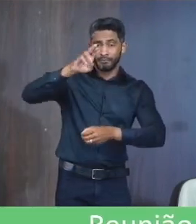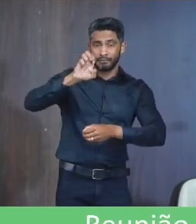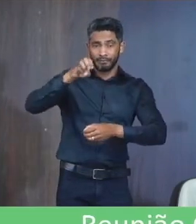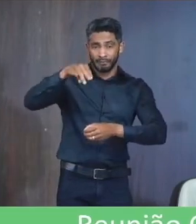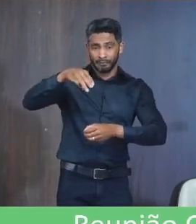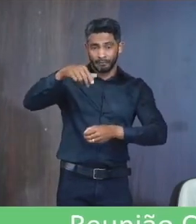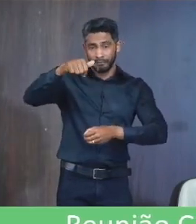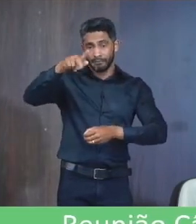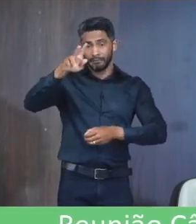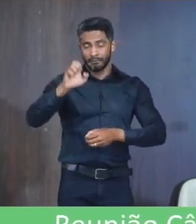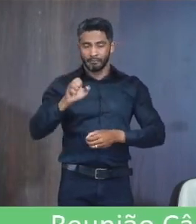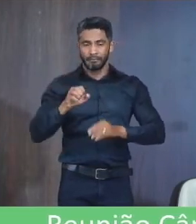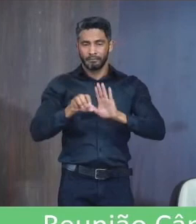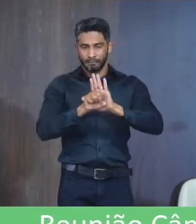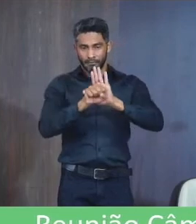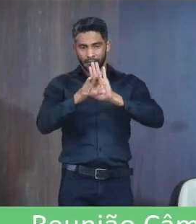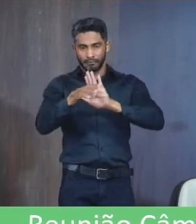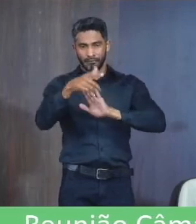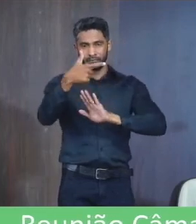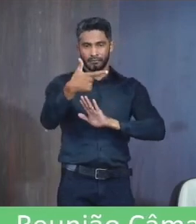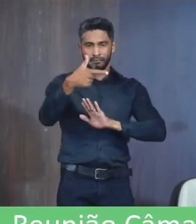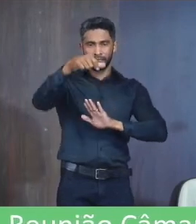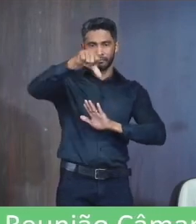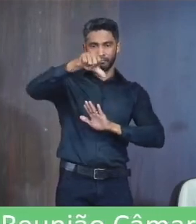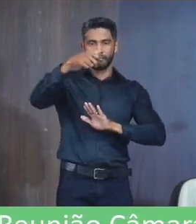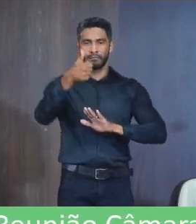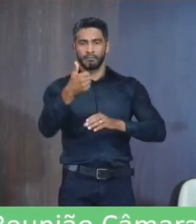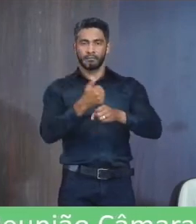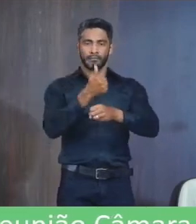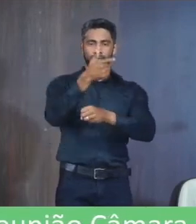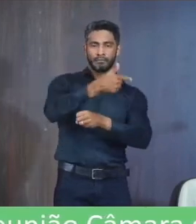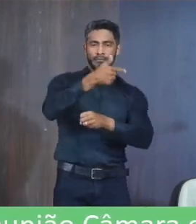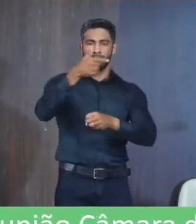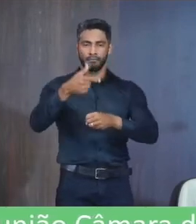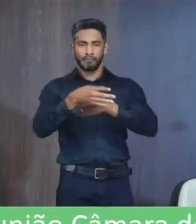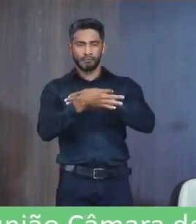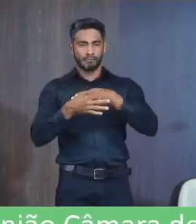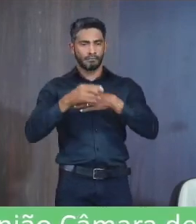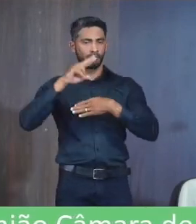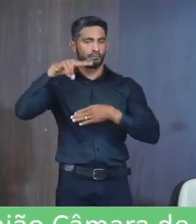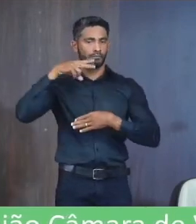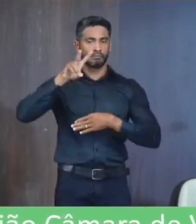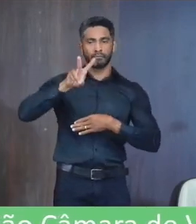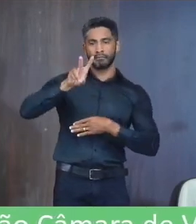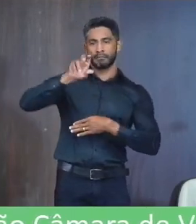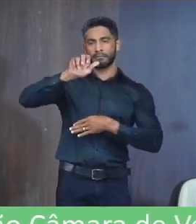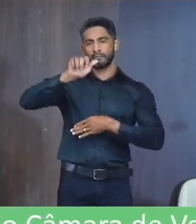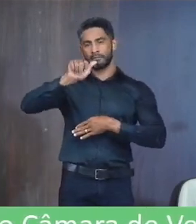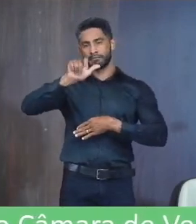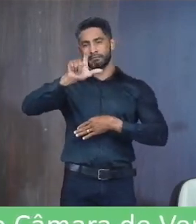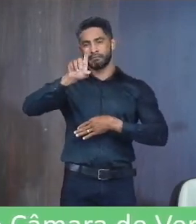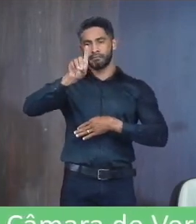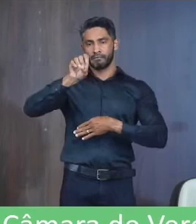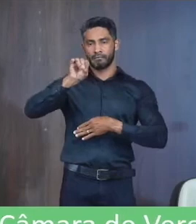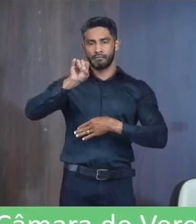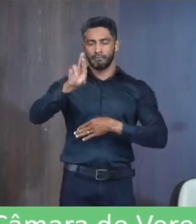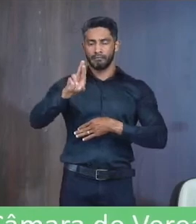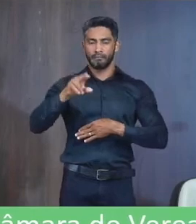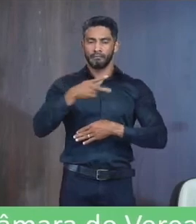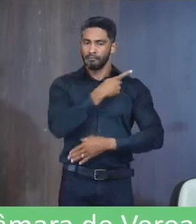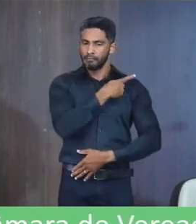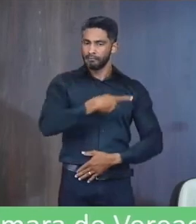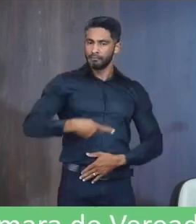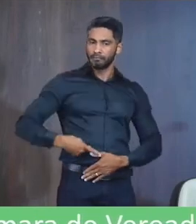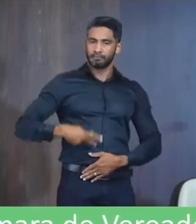Indicação Necessidade 291 2022 Autoria Vereador Valdeir Dos Santos Silva Excelentíssimo Senhor